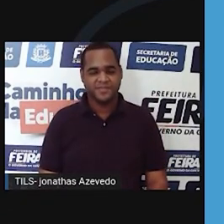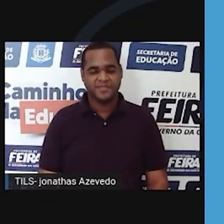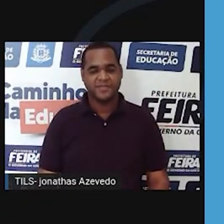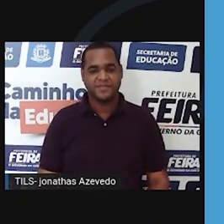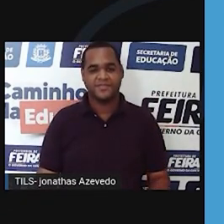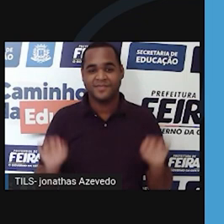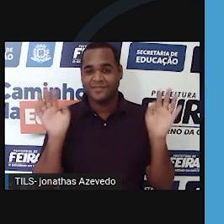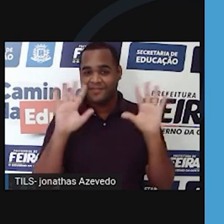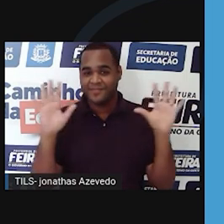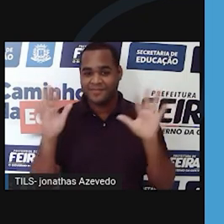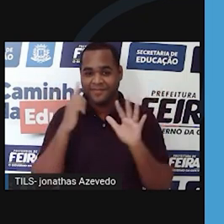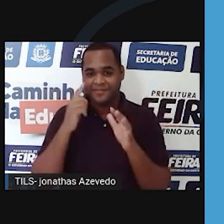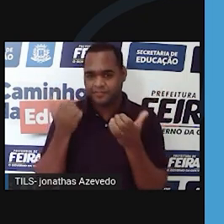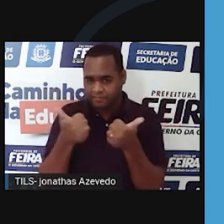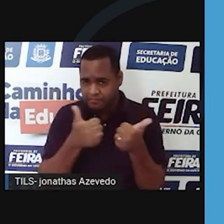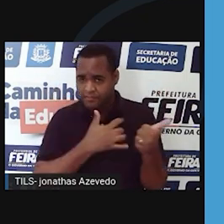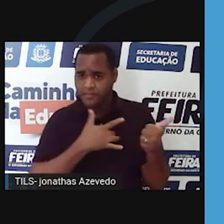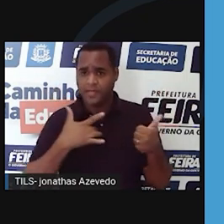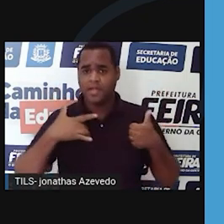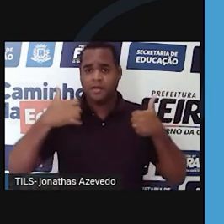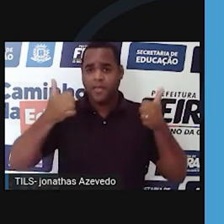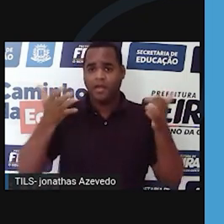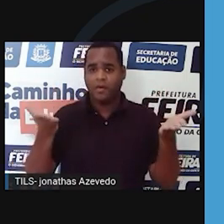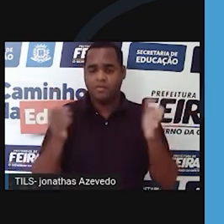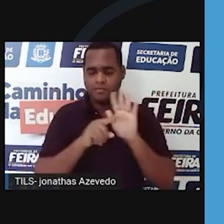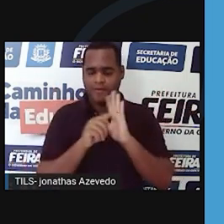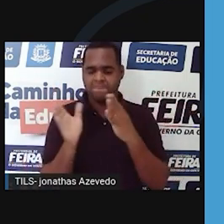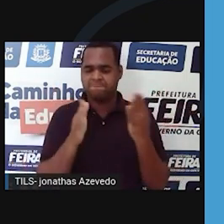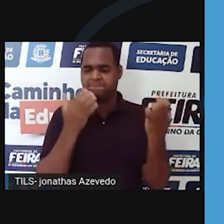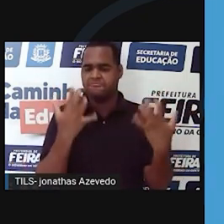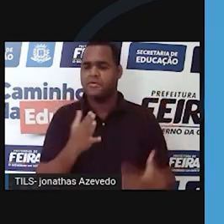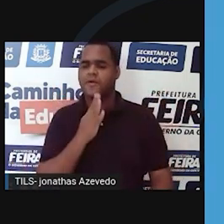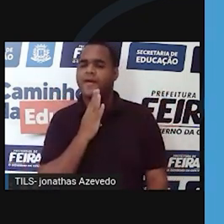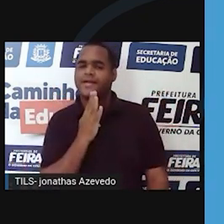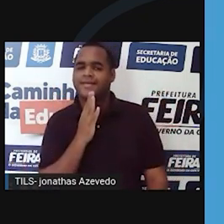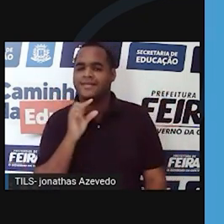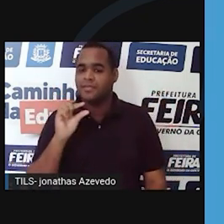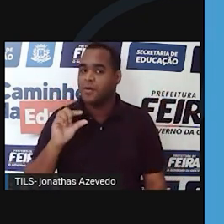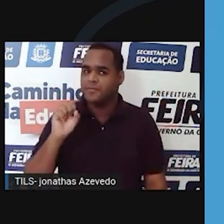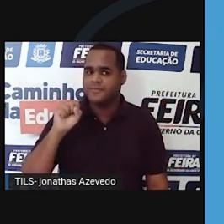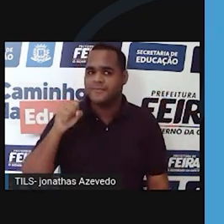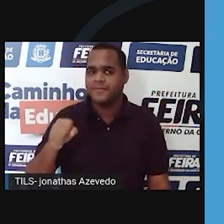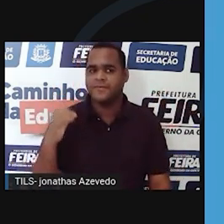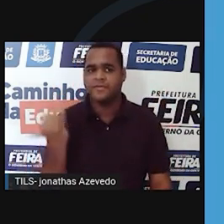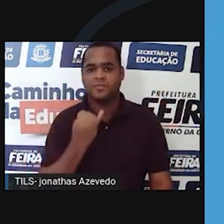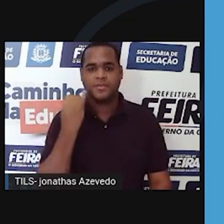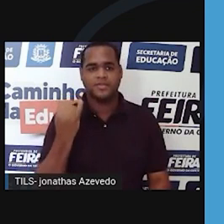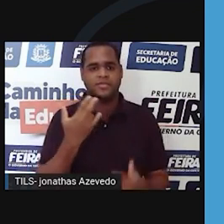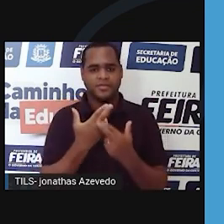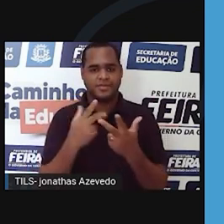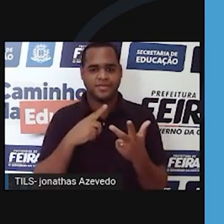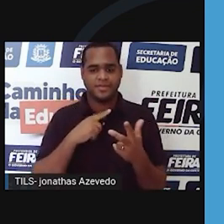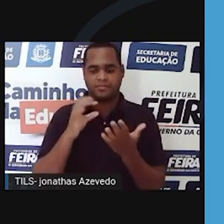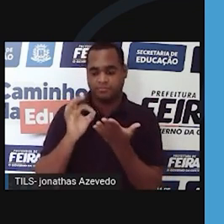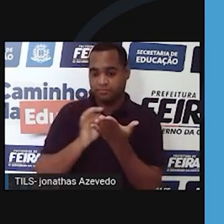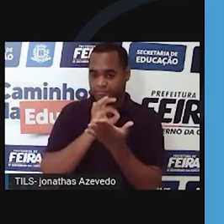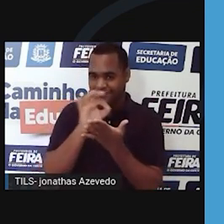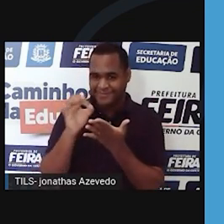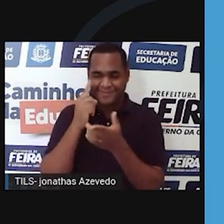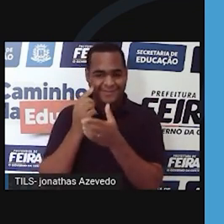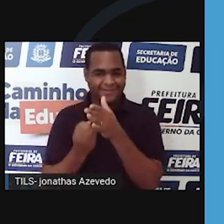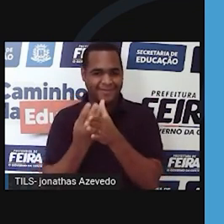Olá, tudo bem com vocês? No vídeo de hoje, vamos conhecer um pouco mais sobre a descoberta da célula. As células foram